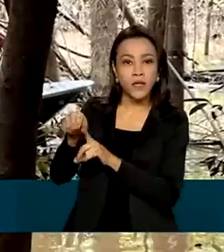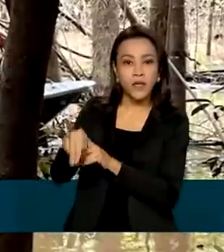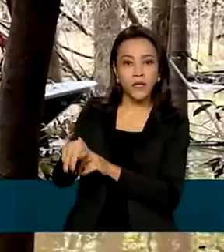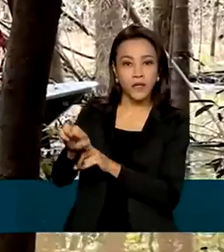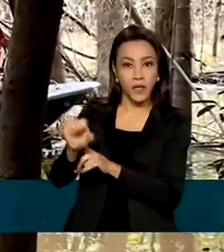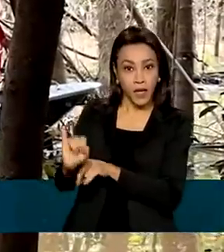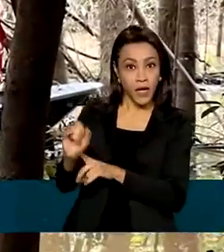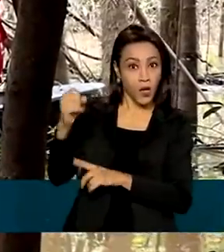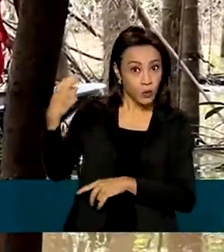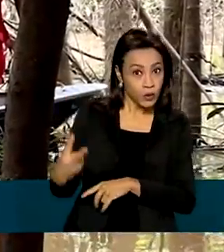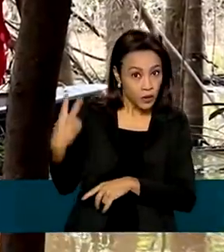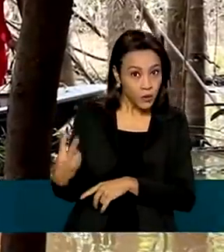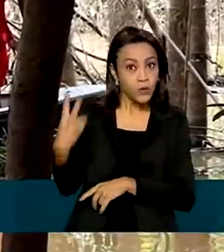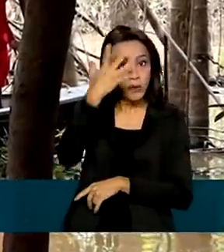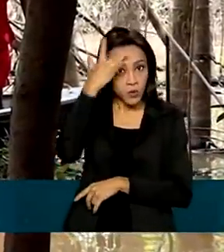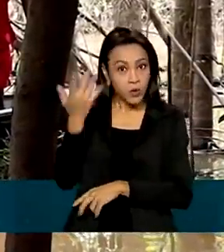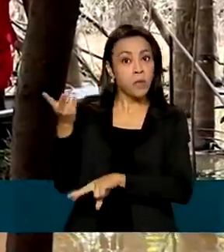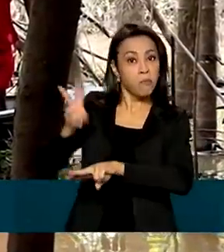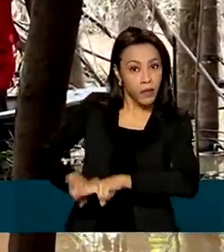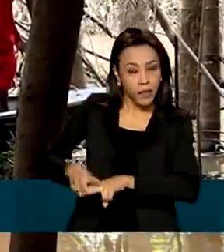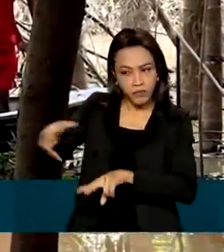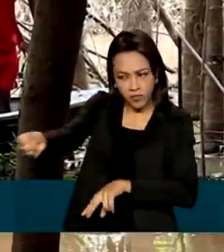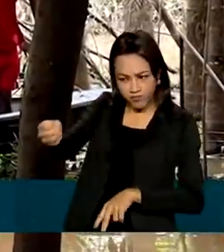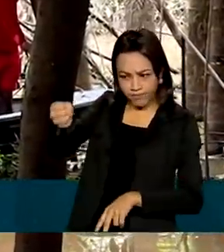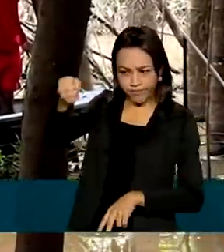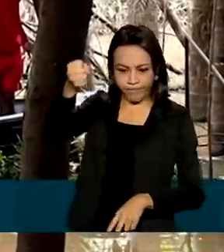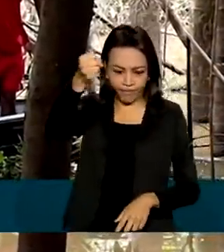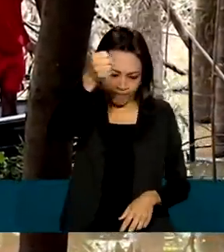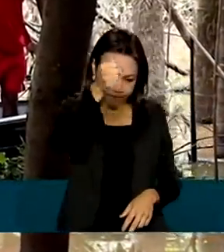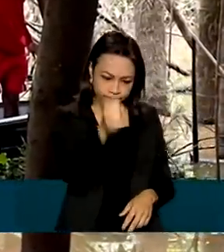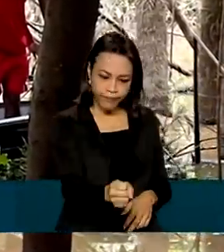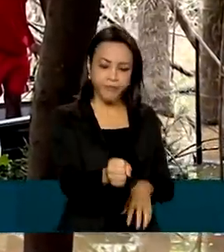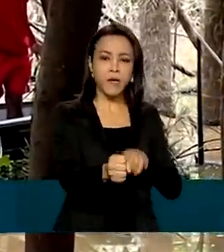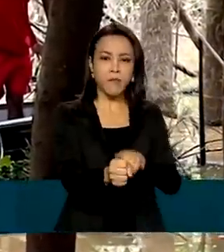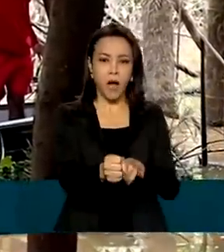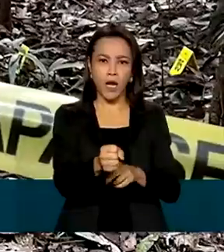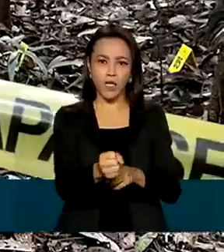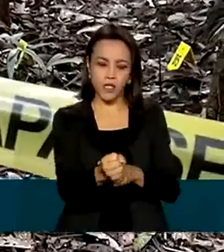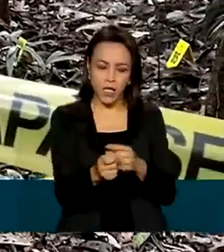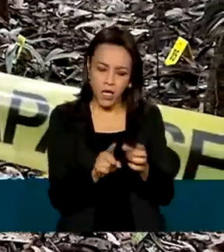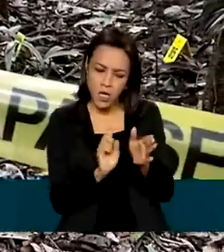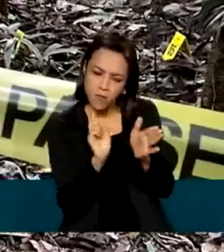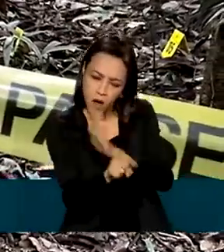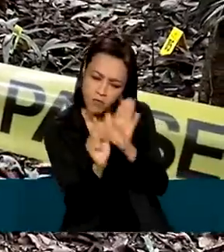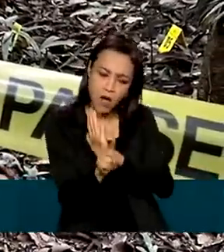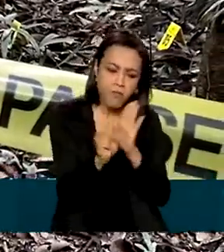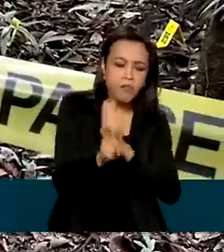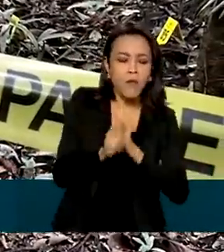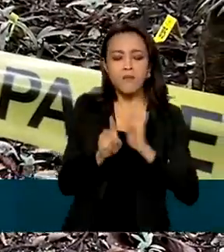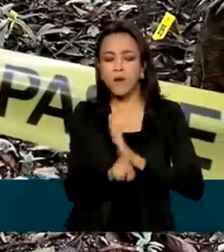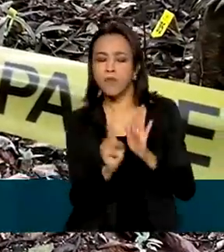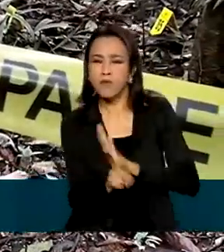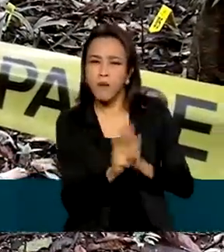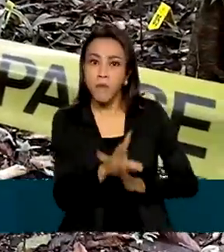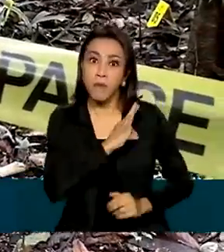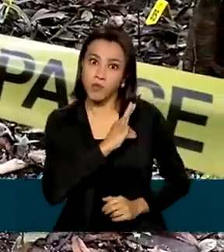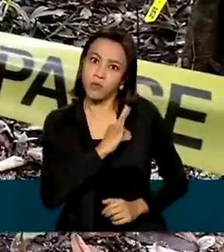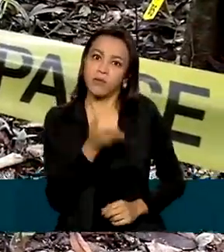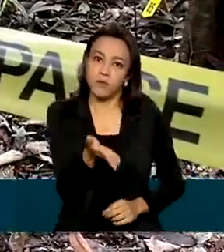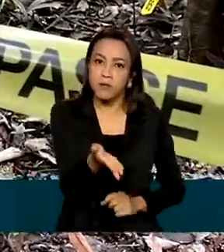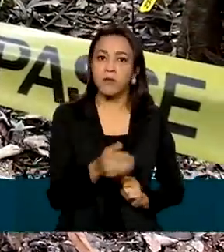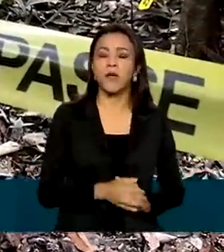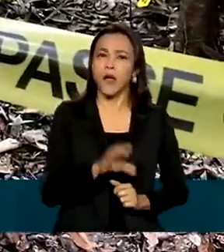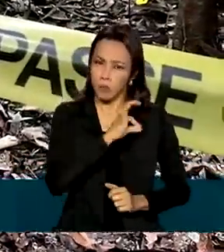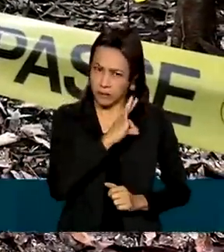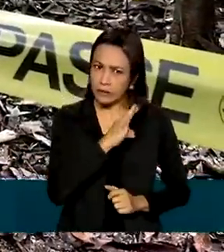a ser preso. Ele estará encaminhado agora para uma audiência de custódia e também após ser interrogado. A polícia, Renata, tem